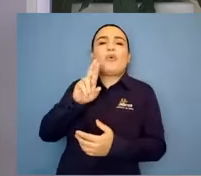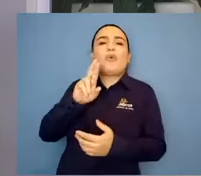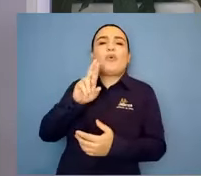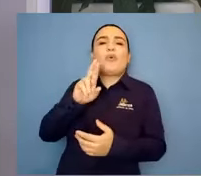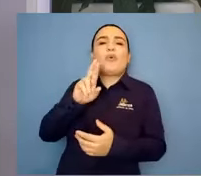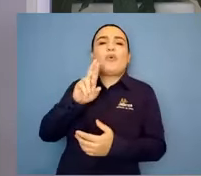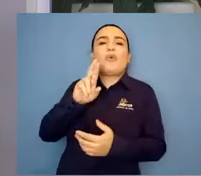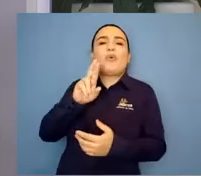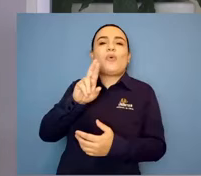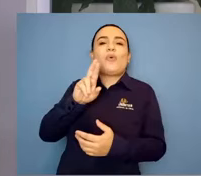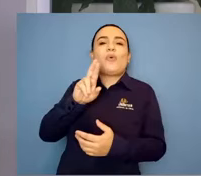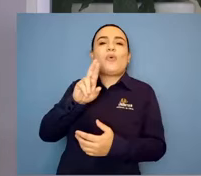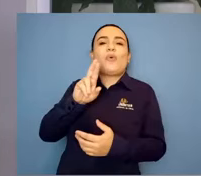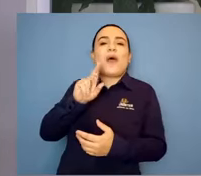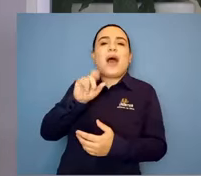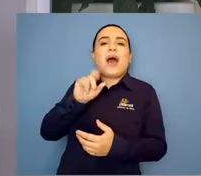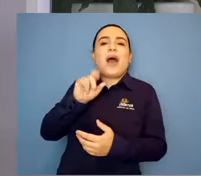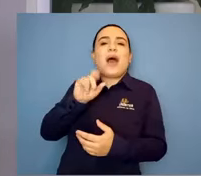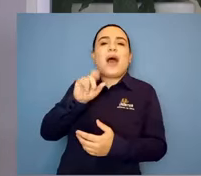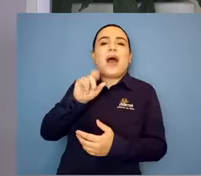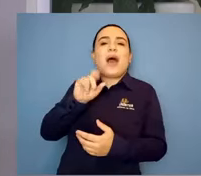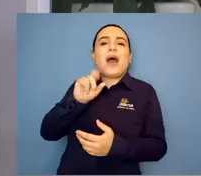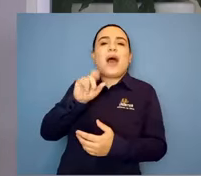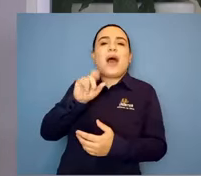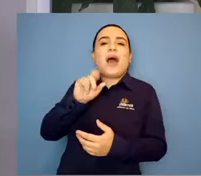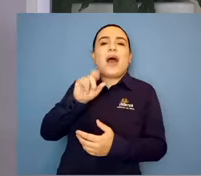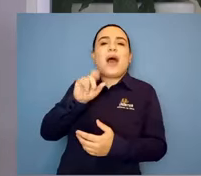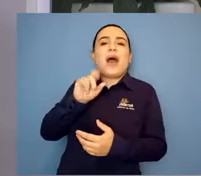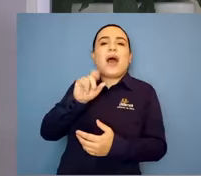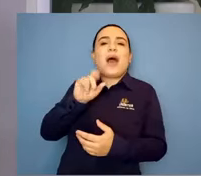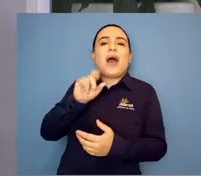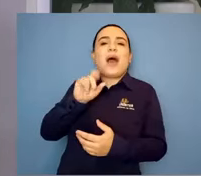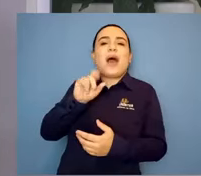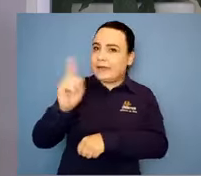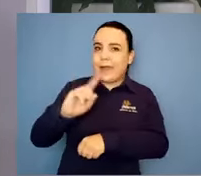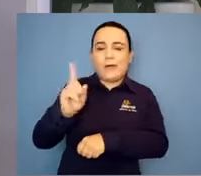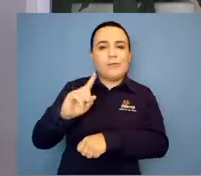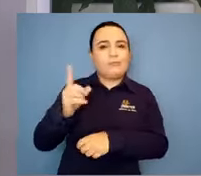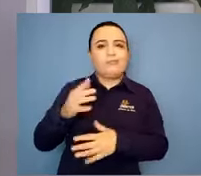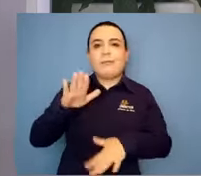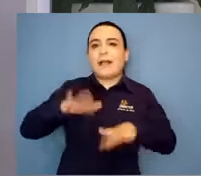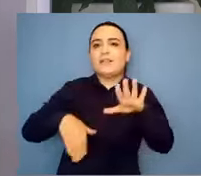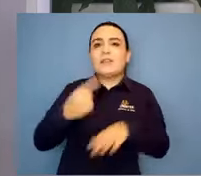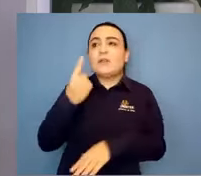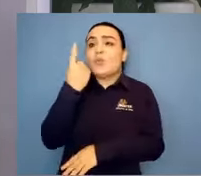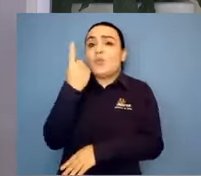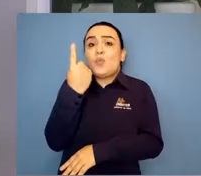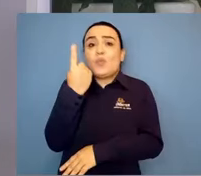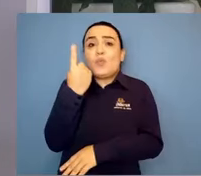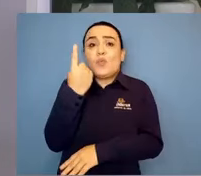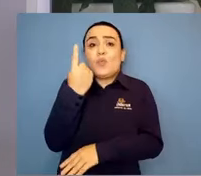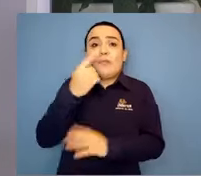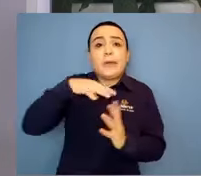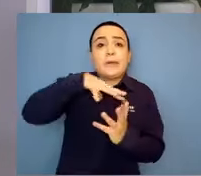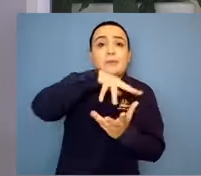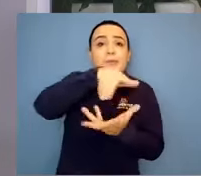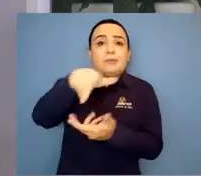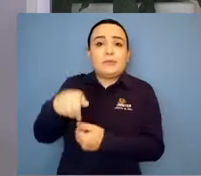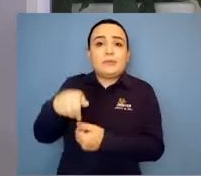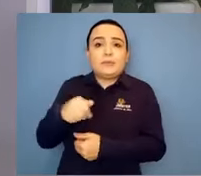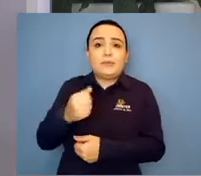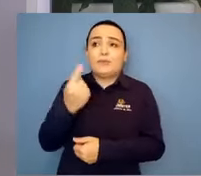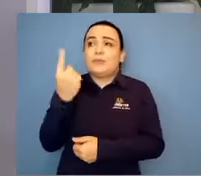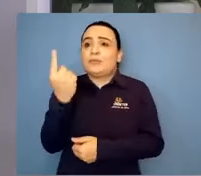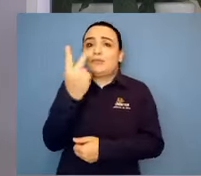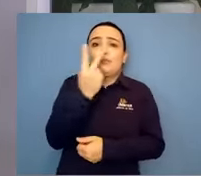admiração, você sabe, eu sempre digo isso a você, né? E eu queria agora que a gente começasse falando um pouquinho de